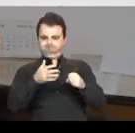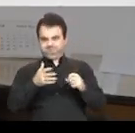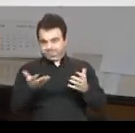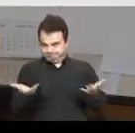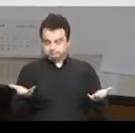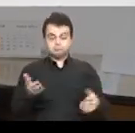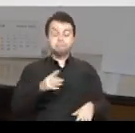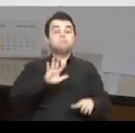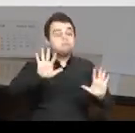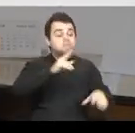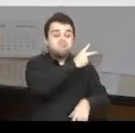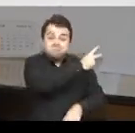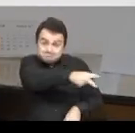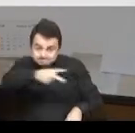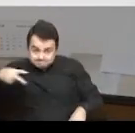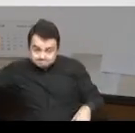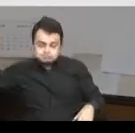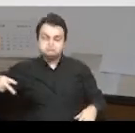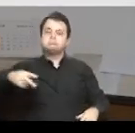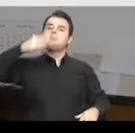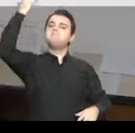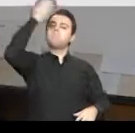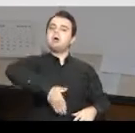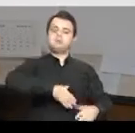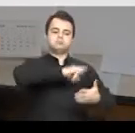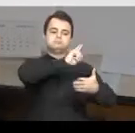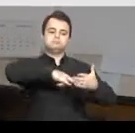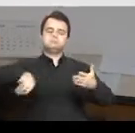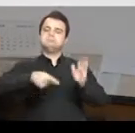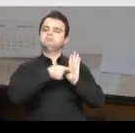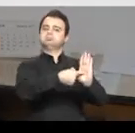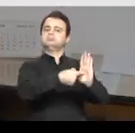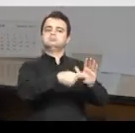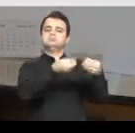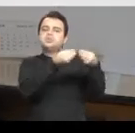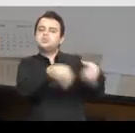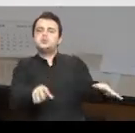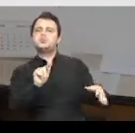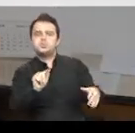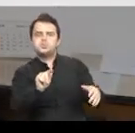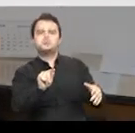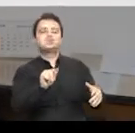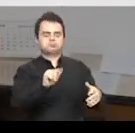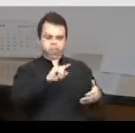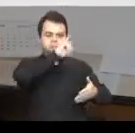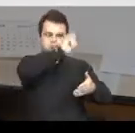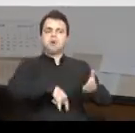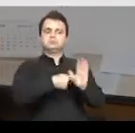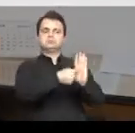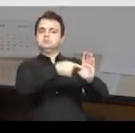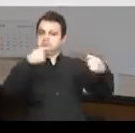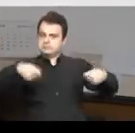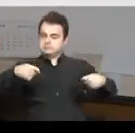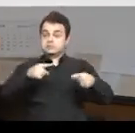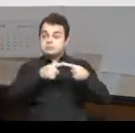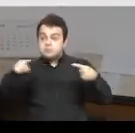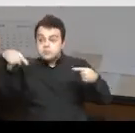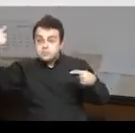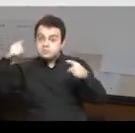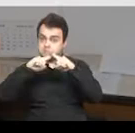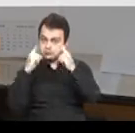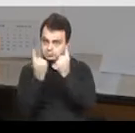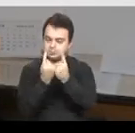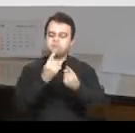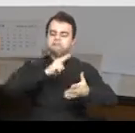comprovar eventuais prejuízos com o lockdown e com a pandemia da Covid-19. O projeto será lido na próxima sessão